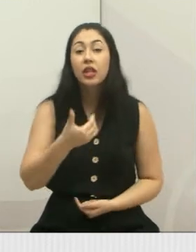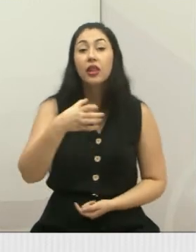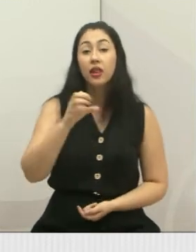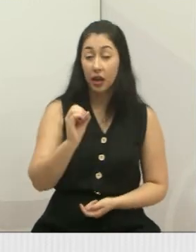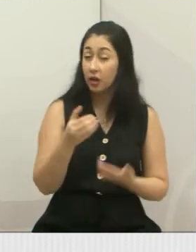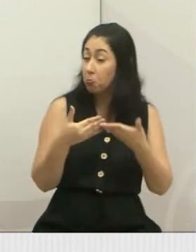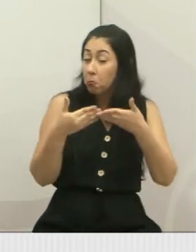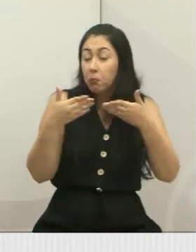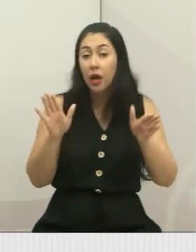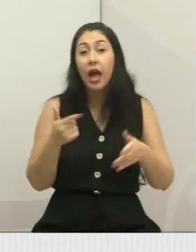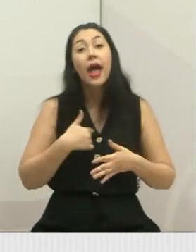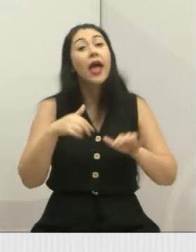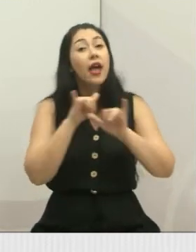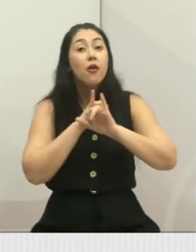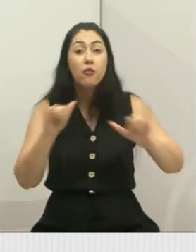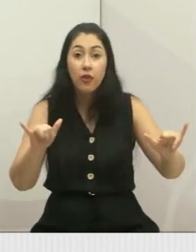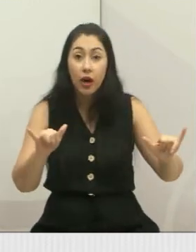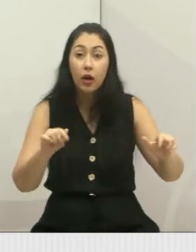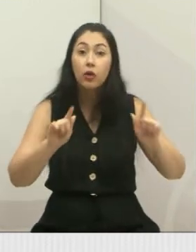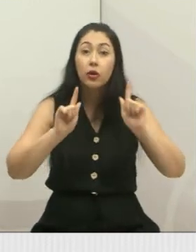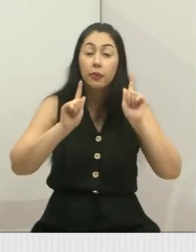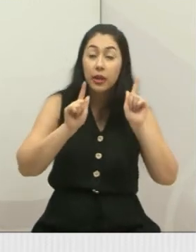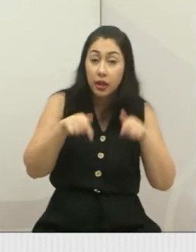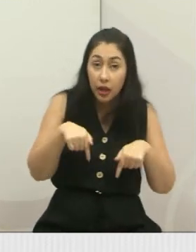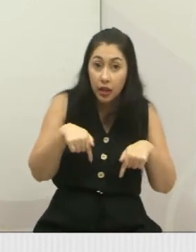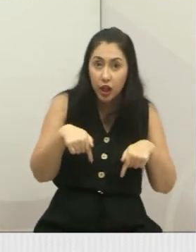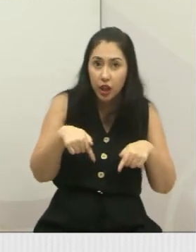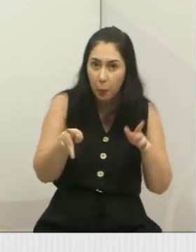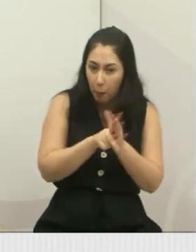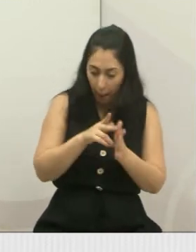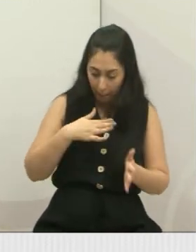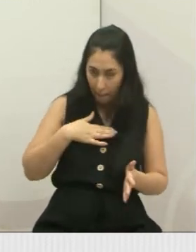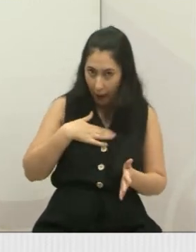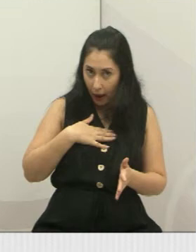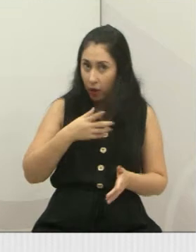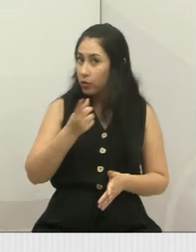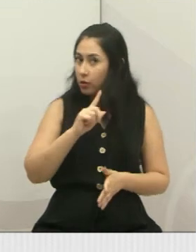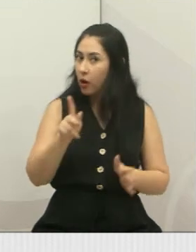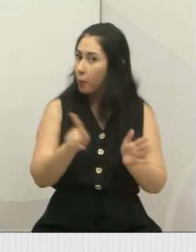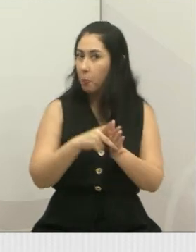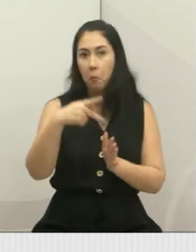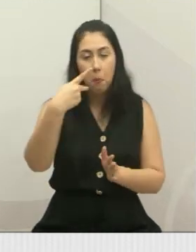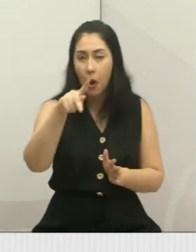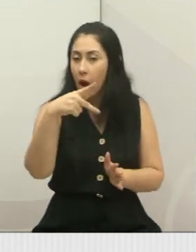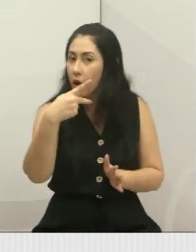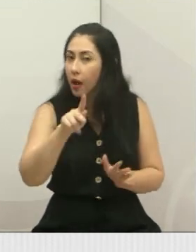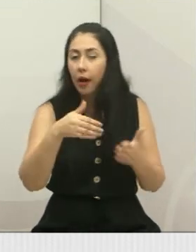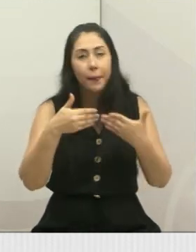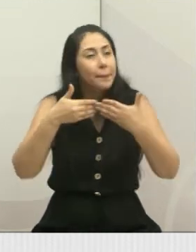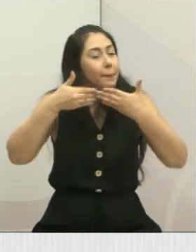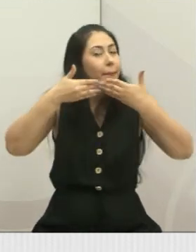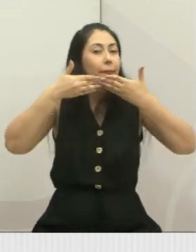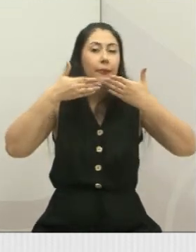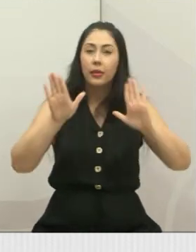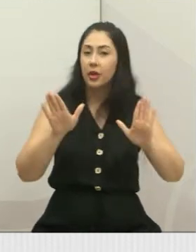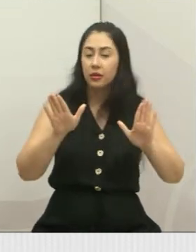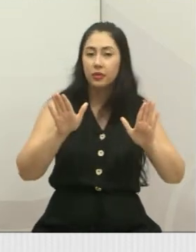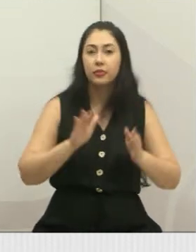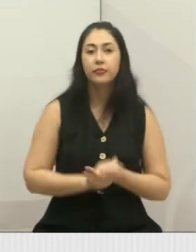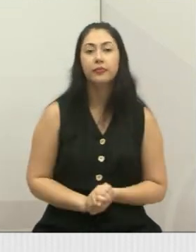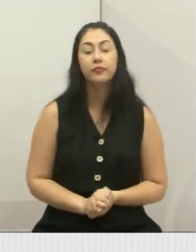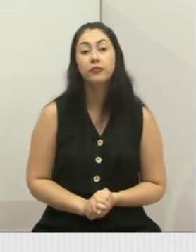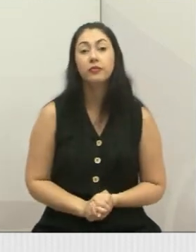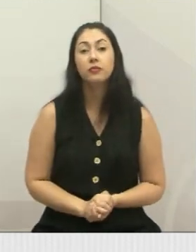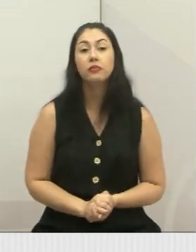vocês. Eu digo, o gabinete não é meu. O gabinete é de vocês. Está aberto para a população da cidade de Jacareí.